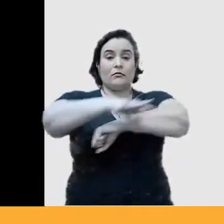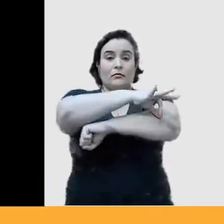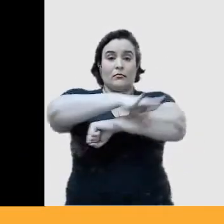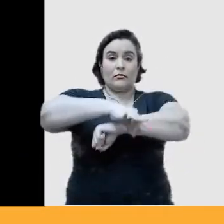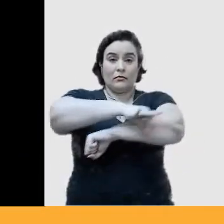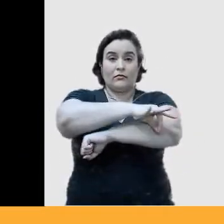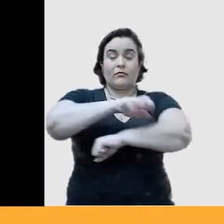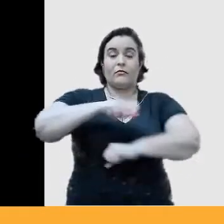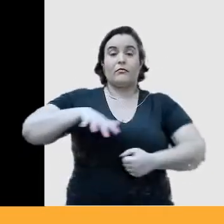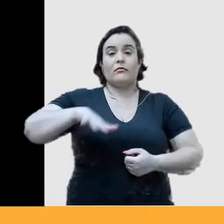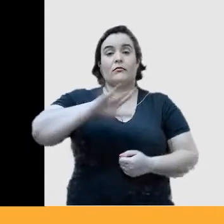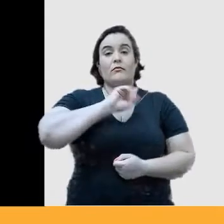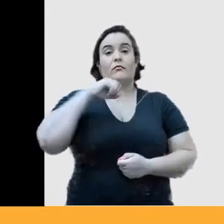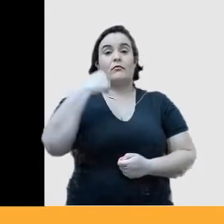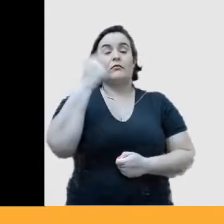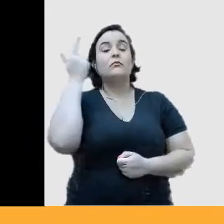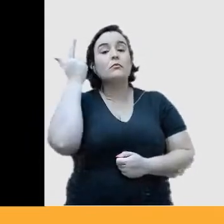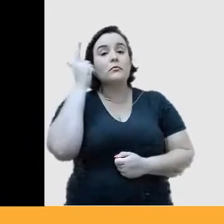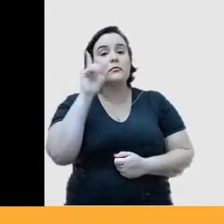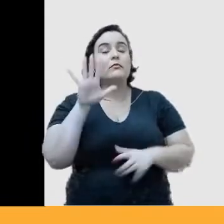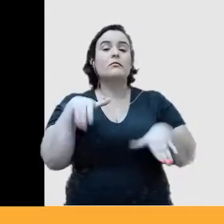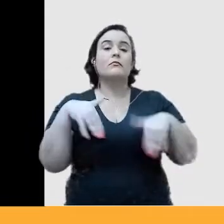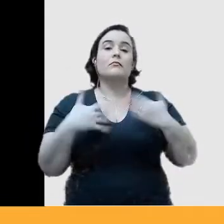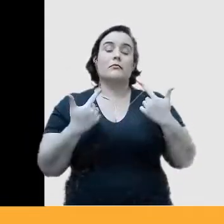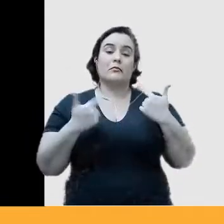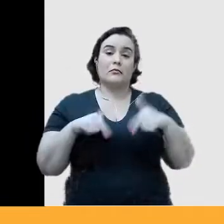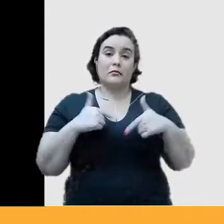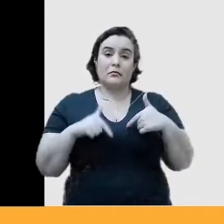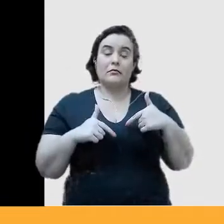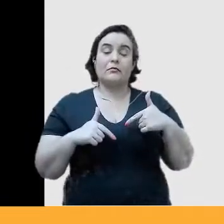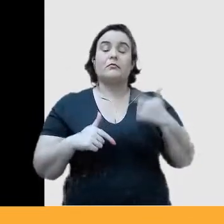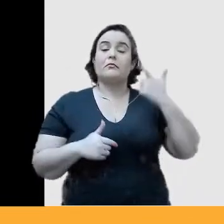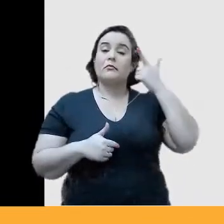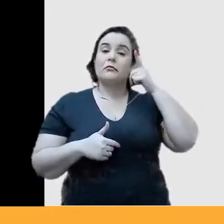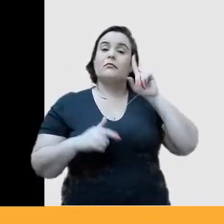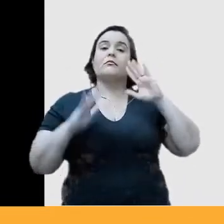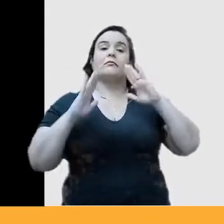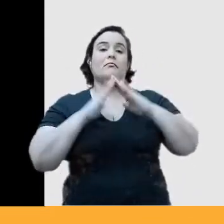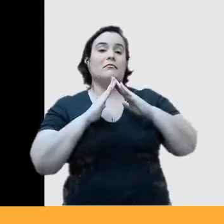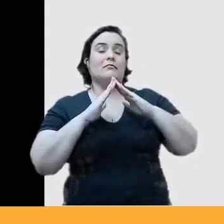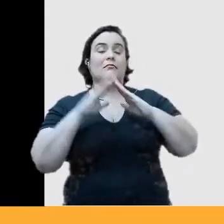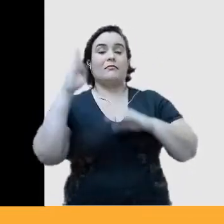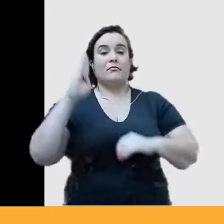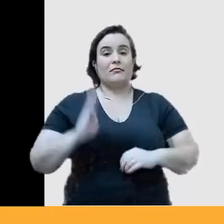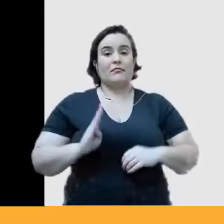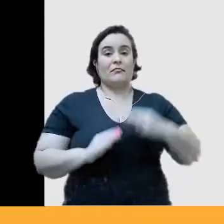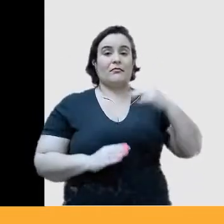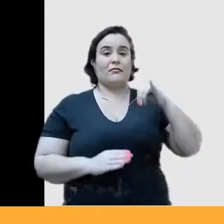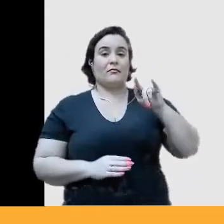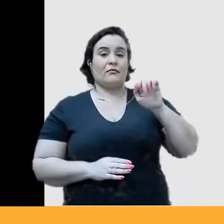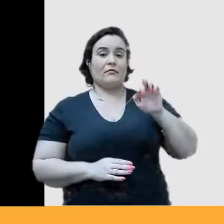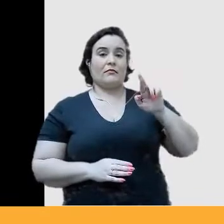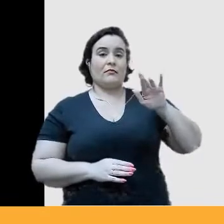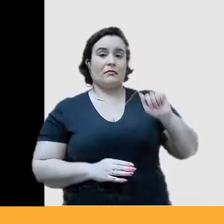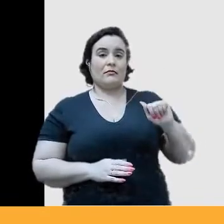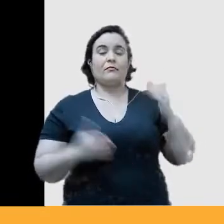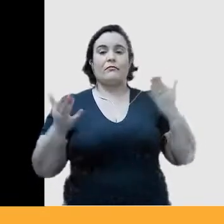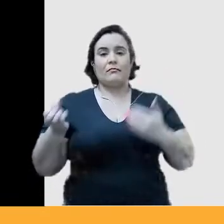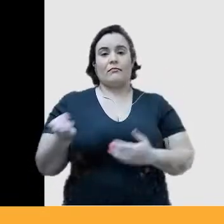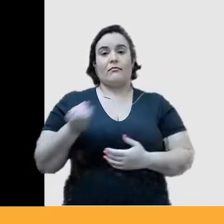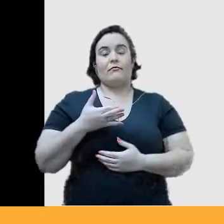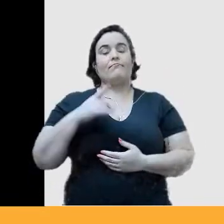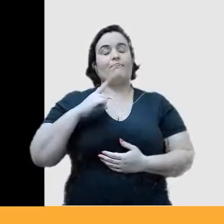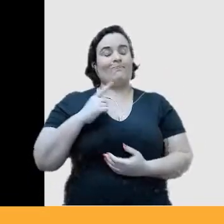e tal, e a gente pôde trabalhar na Casa Brasil Nigéria, até recentemente, até que houve o